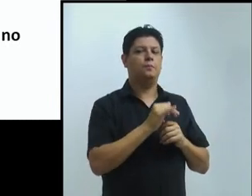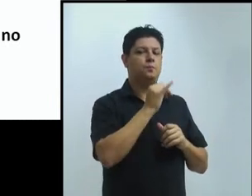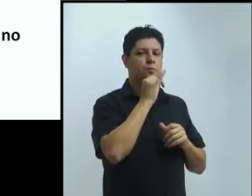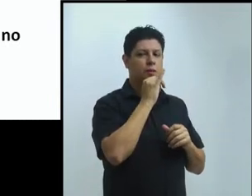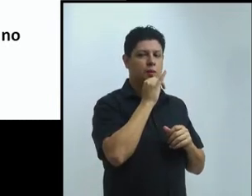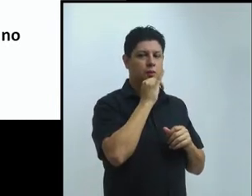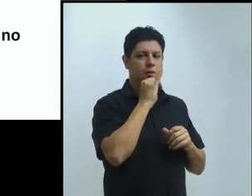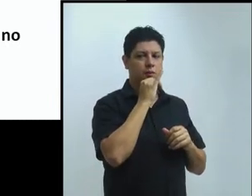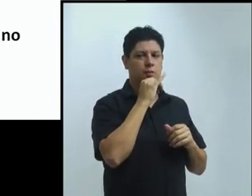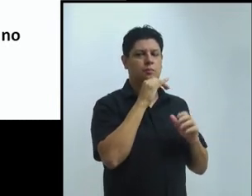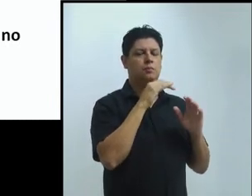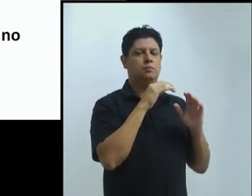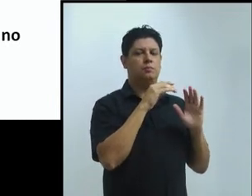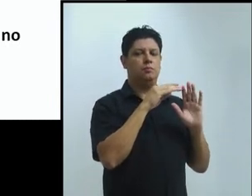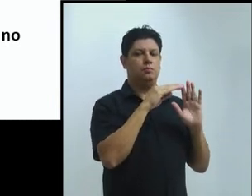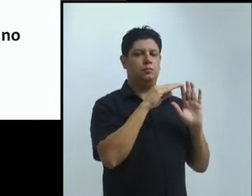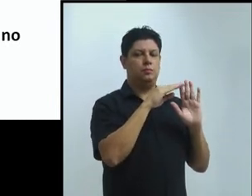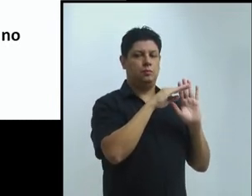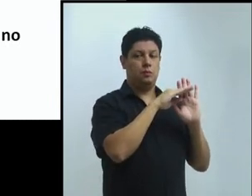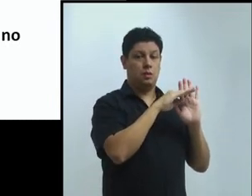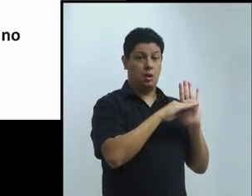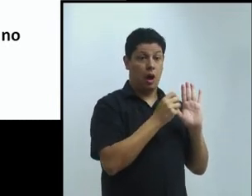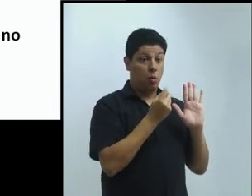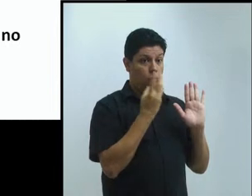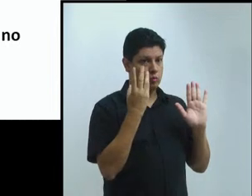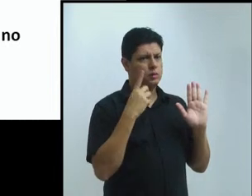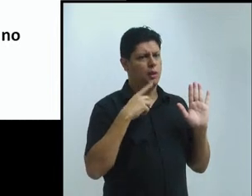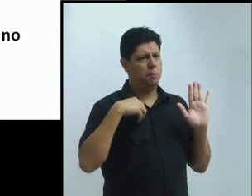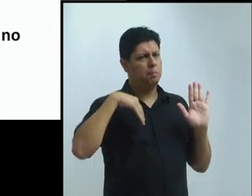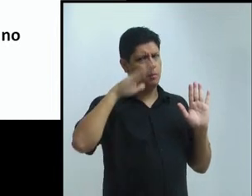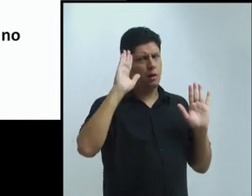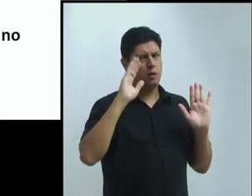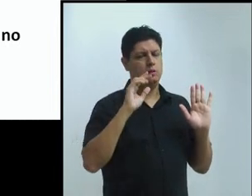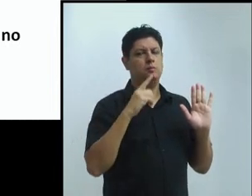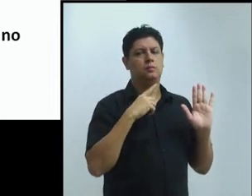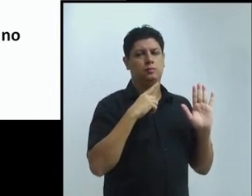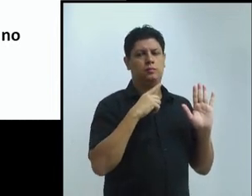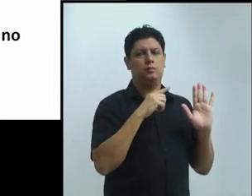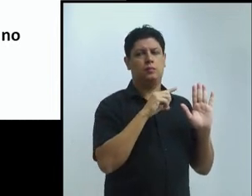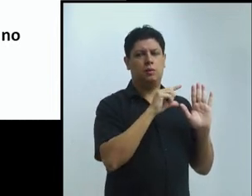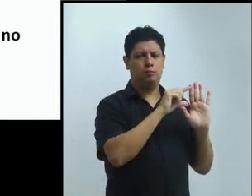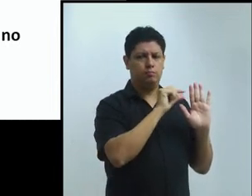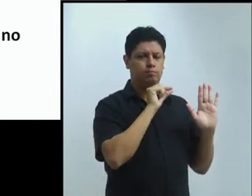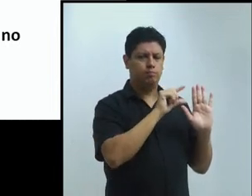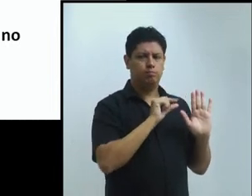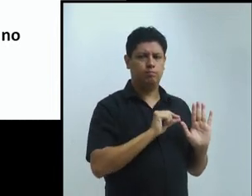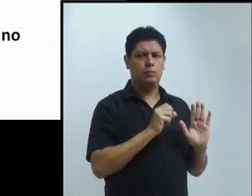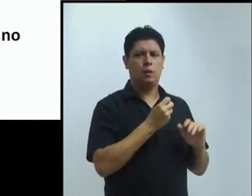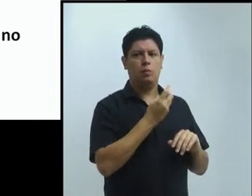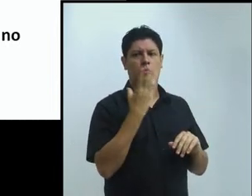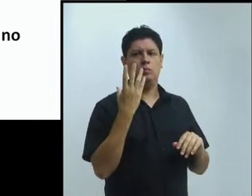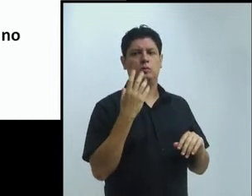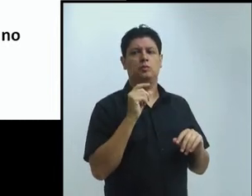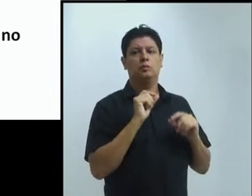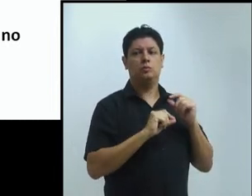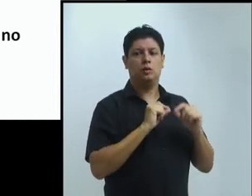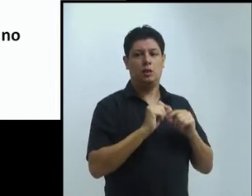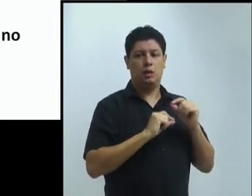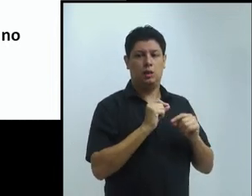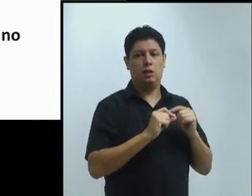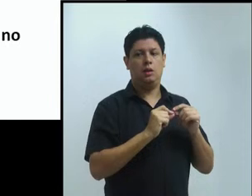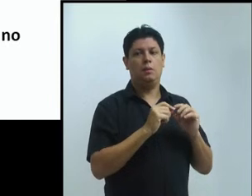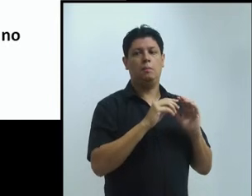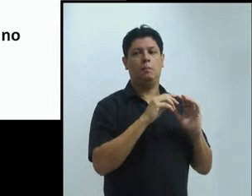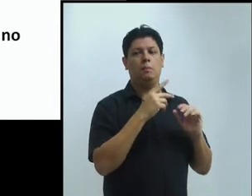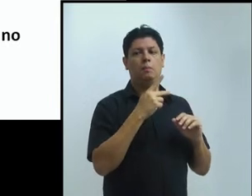Interinstitucional, que é o PASSE, quando pesquisadores podem concorrer e